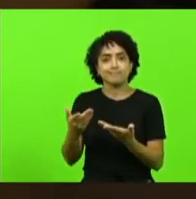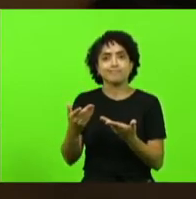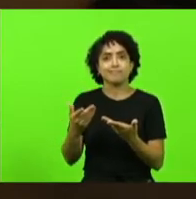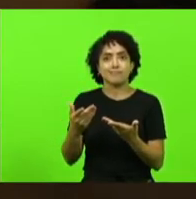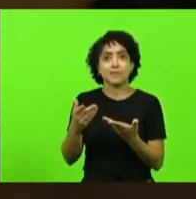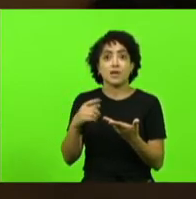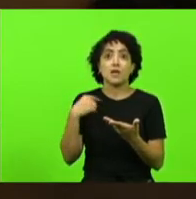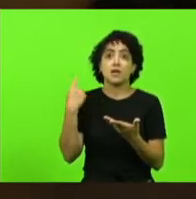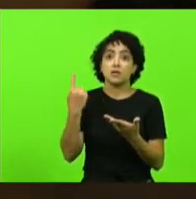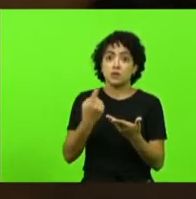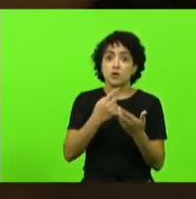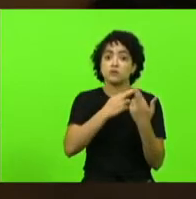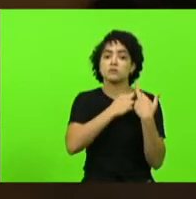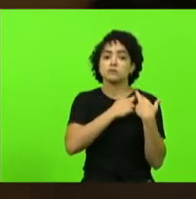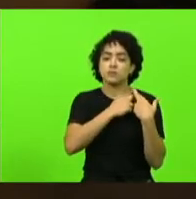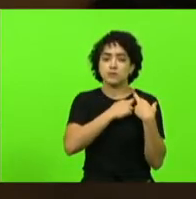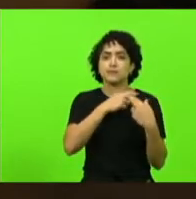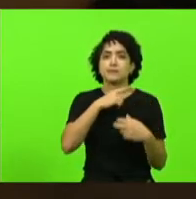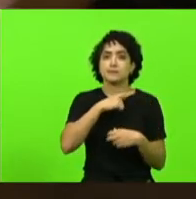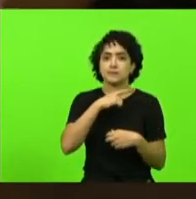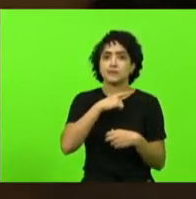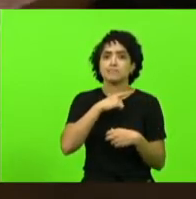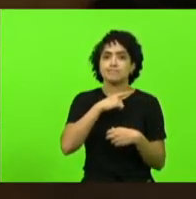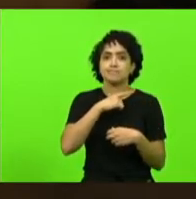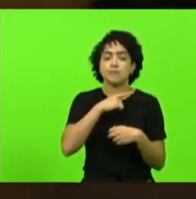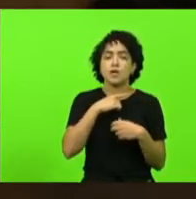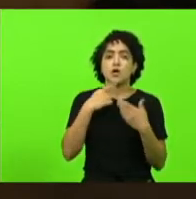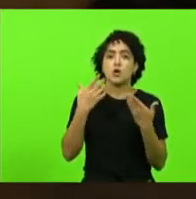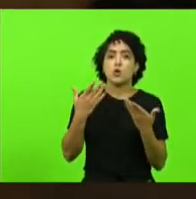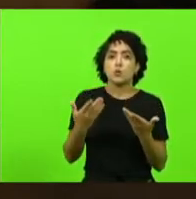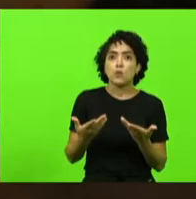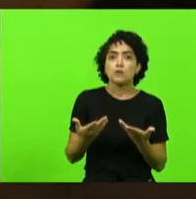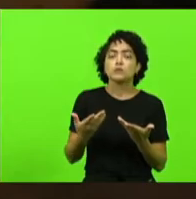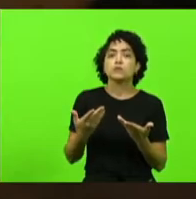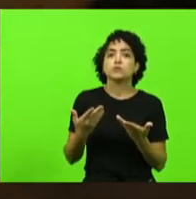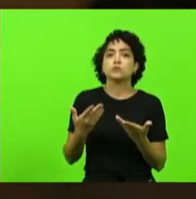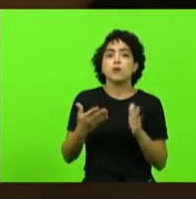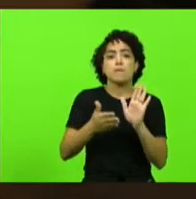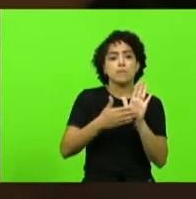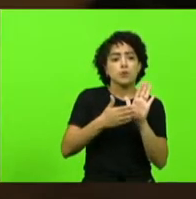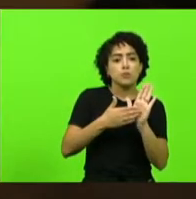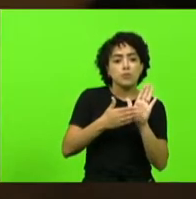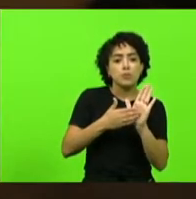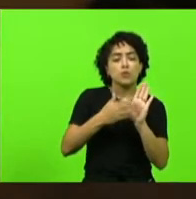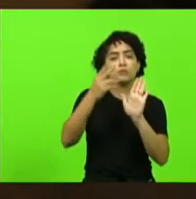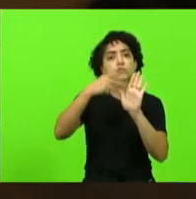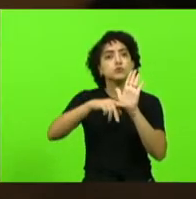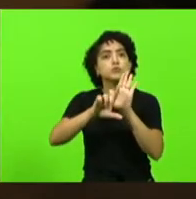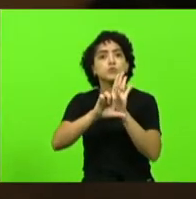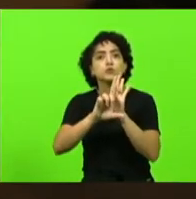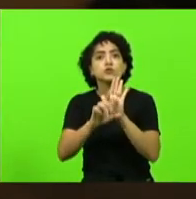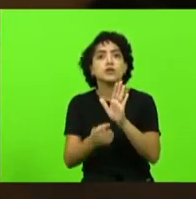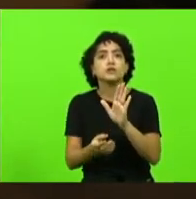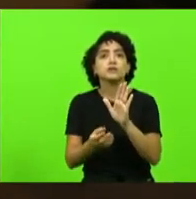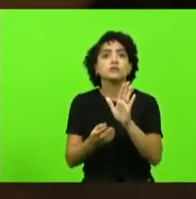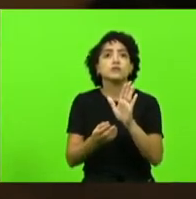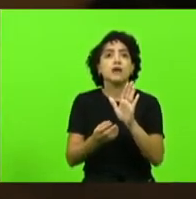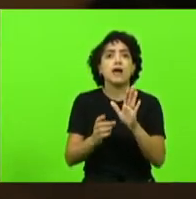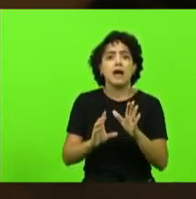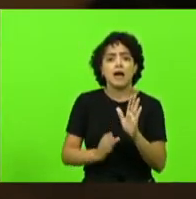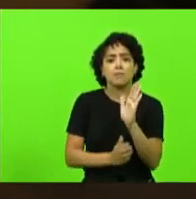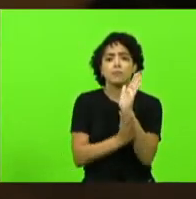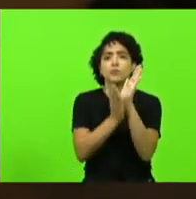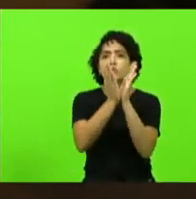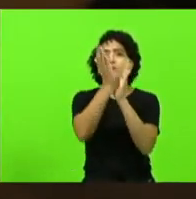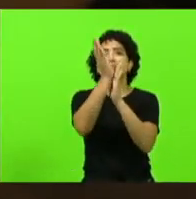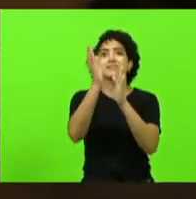responsabilidade nisso quando nós aqui propomos um projeto que cria uma burocracia nós